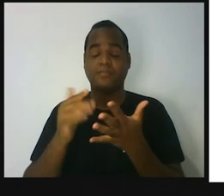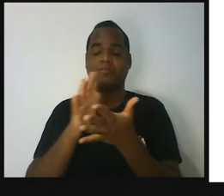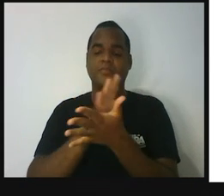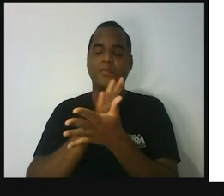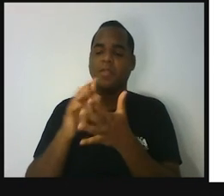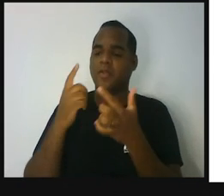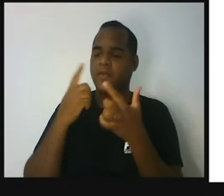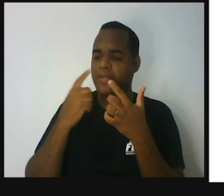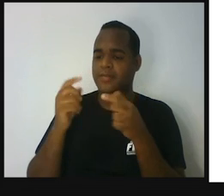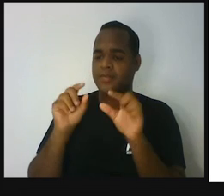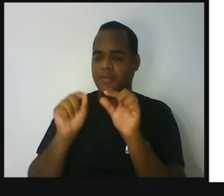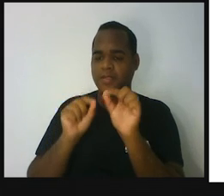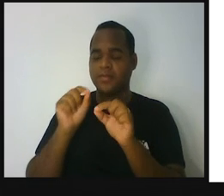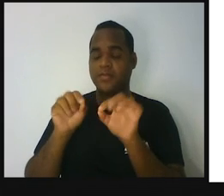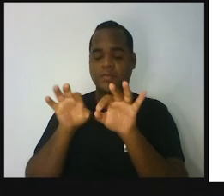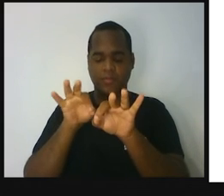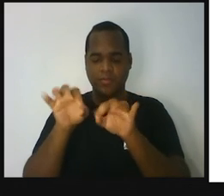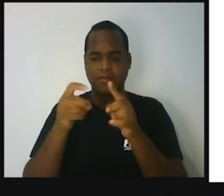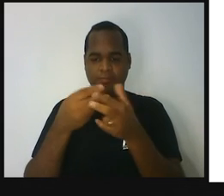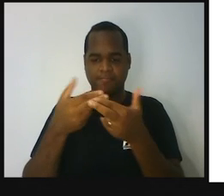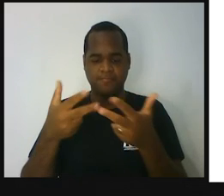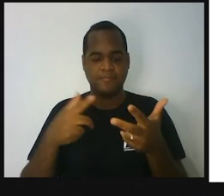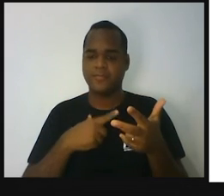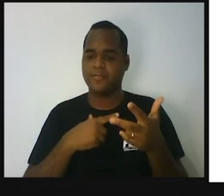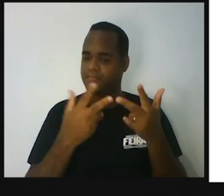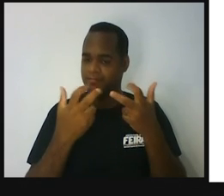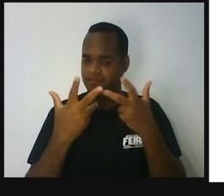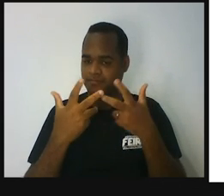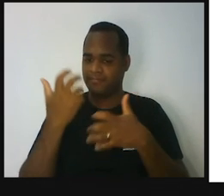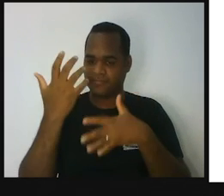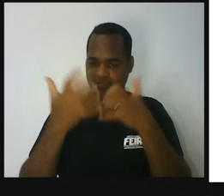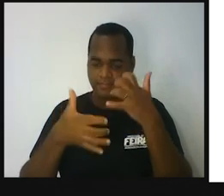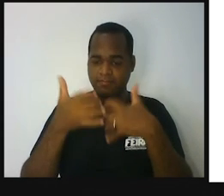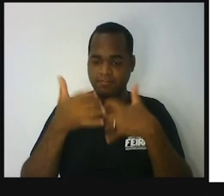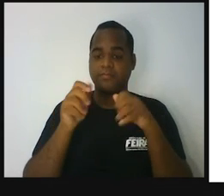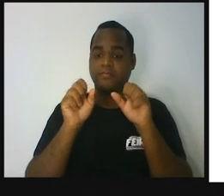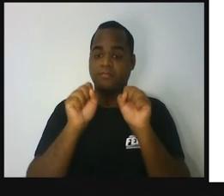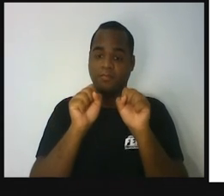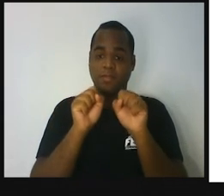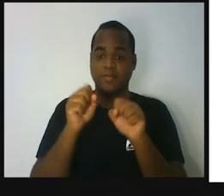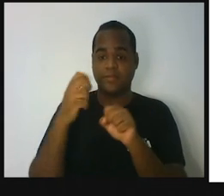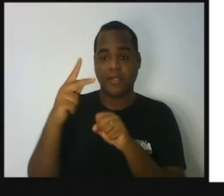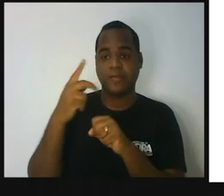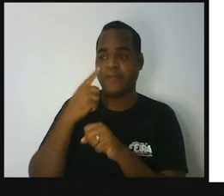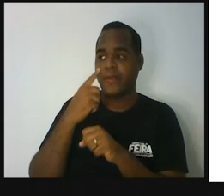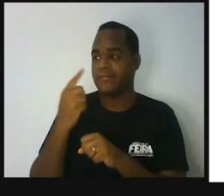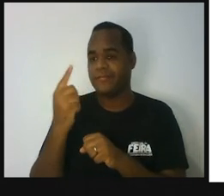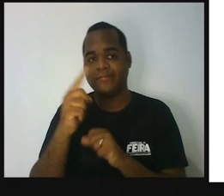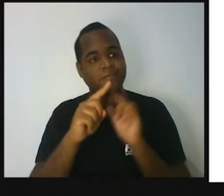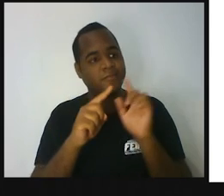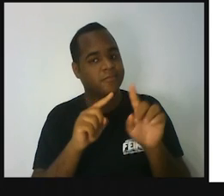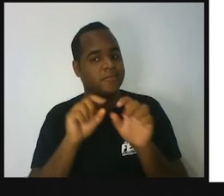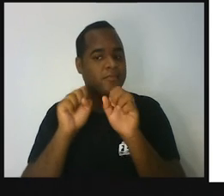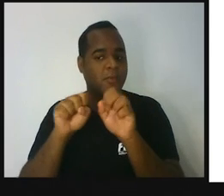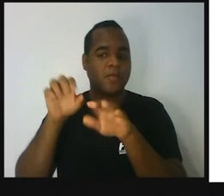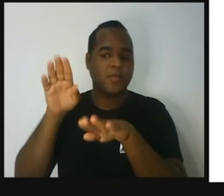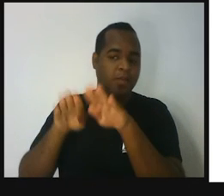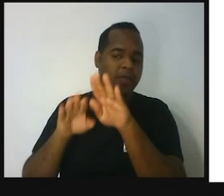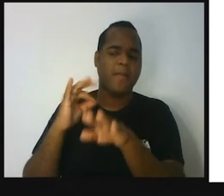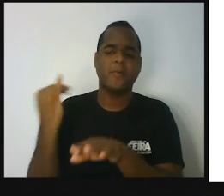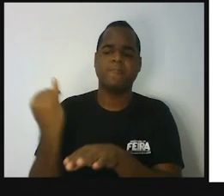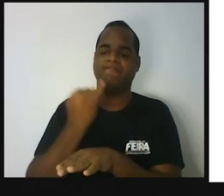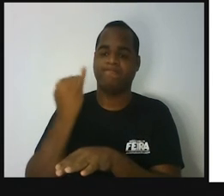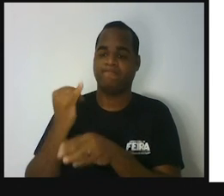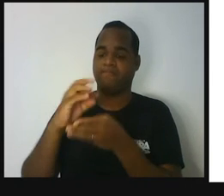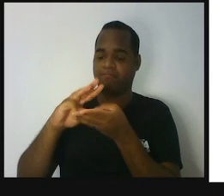exercício, você vai começar a perceber, saber não só a probabilidade à sua volta, mas como a importância que a